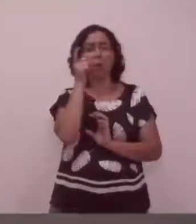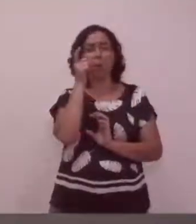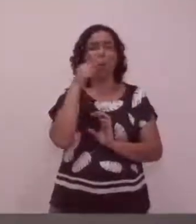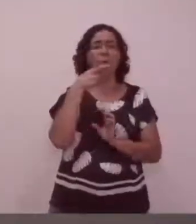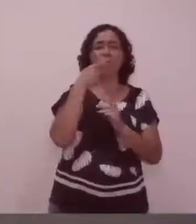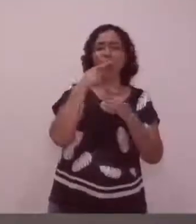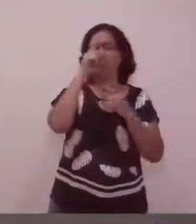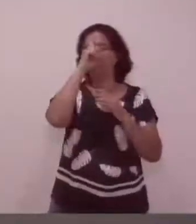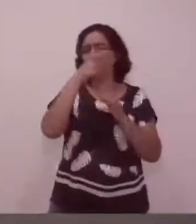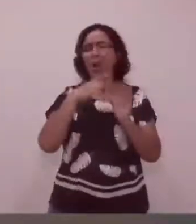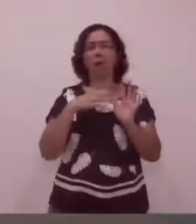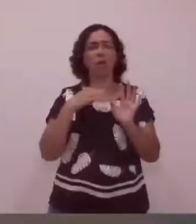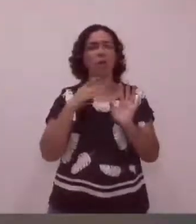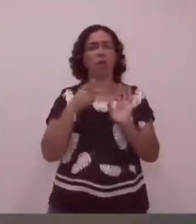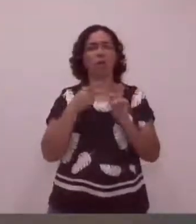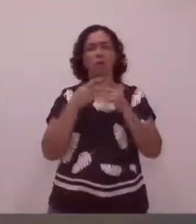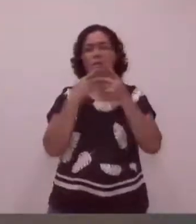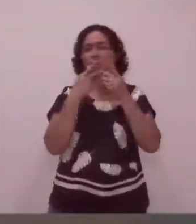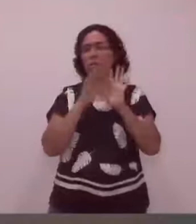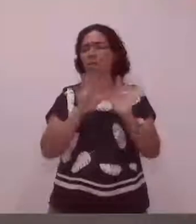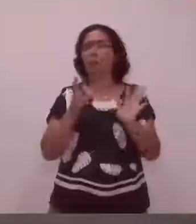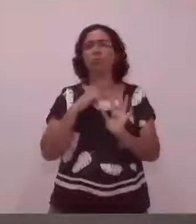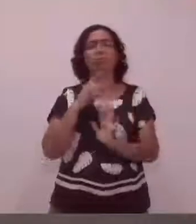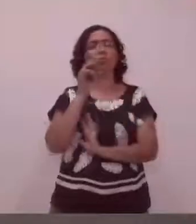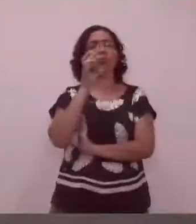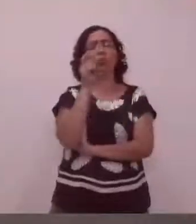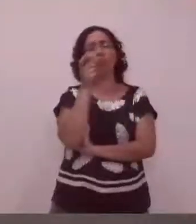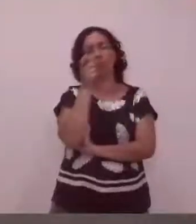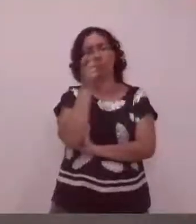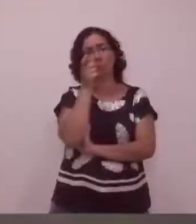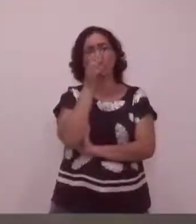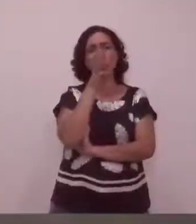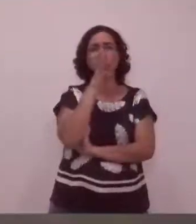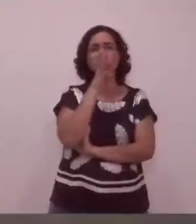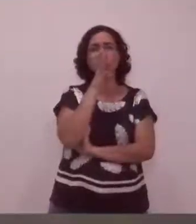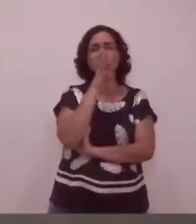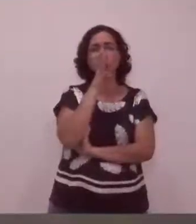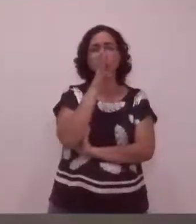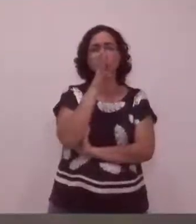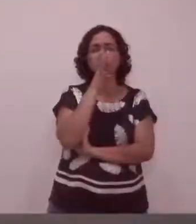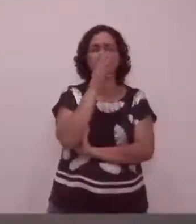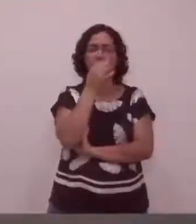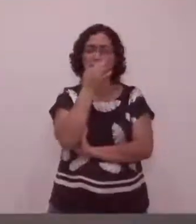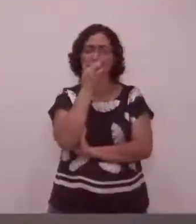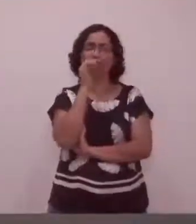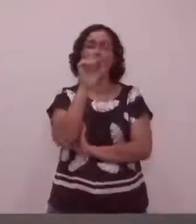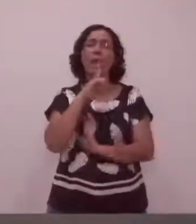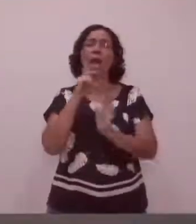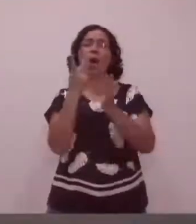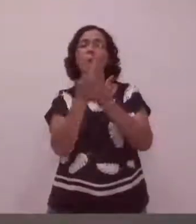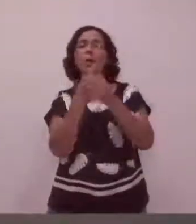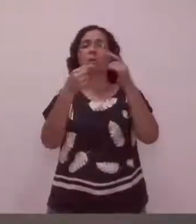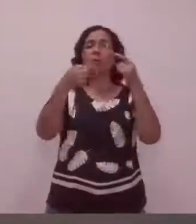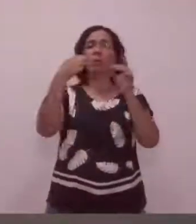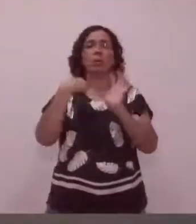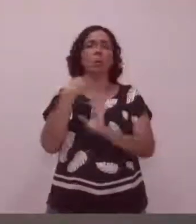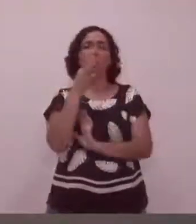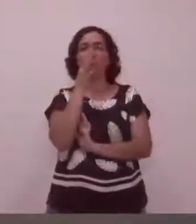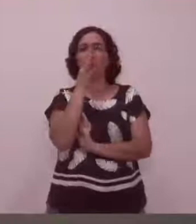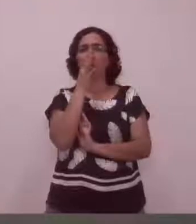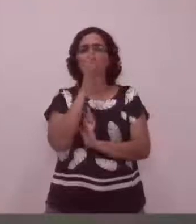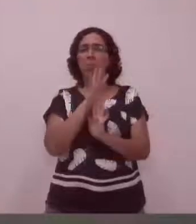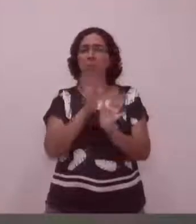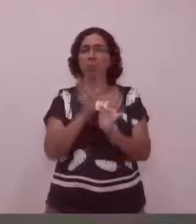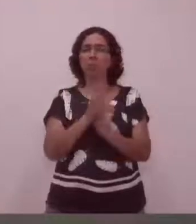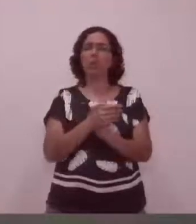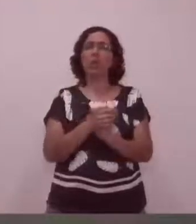nós. Não tenho voz, não tenho vez, apenas estou olhando o que está acontecendo. Mas eu